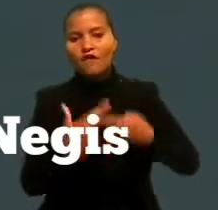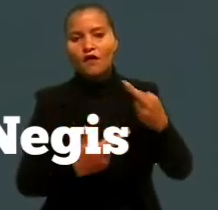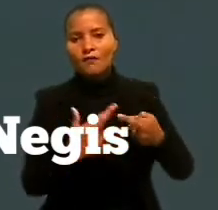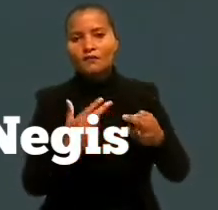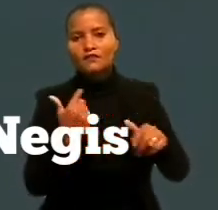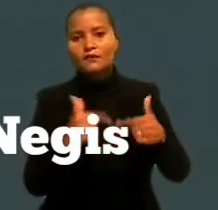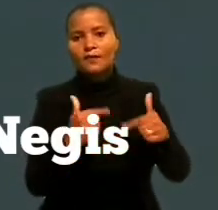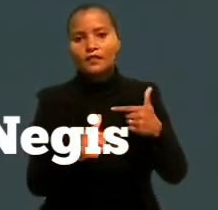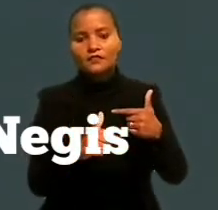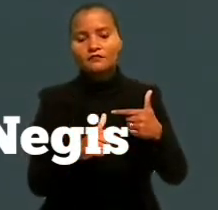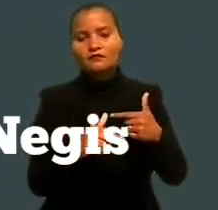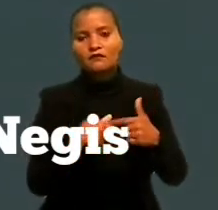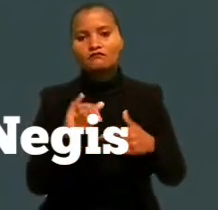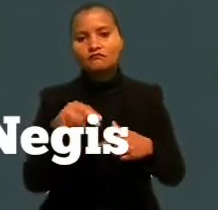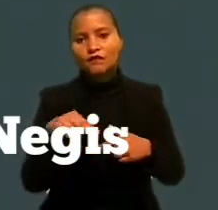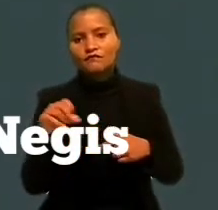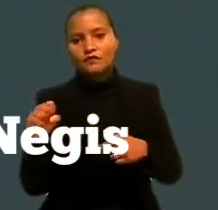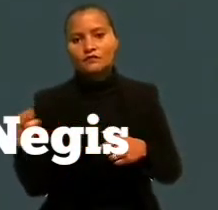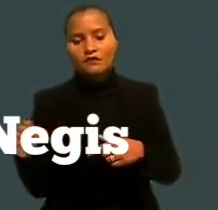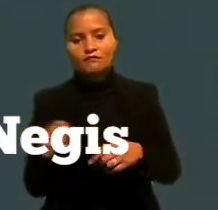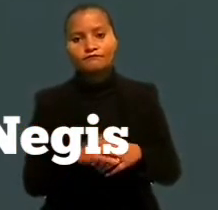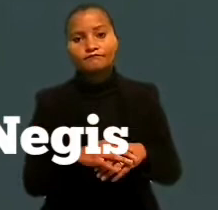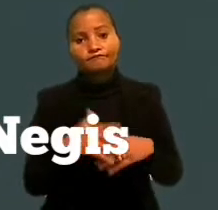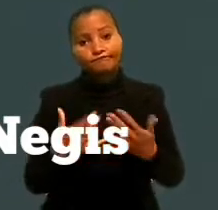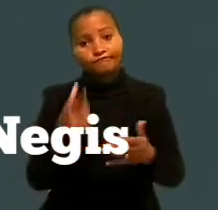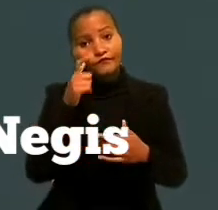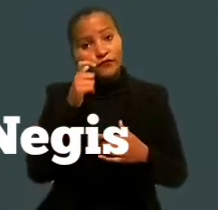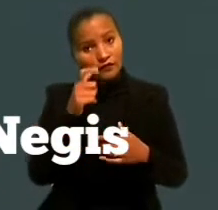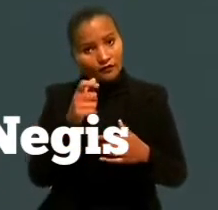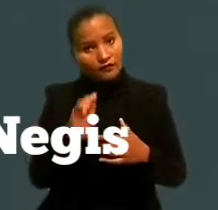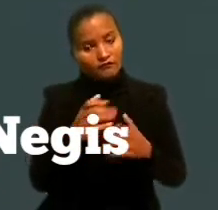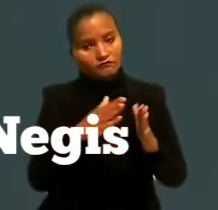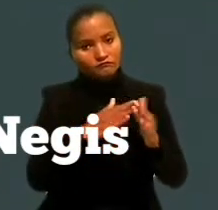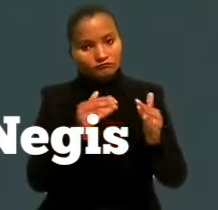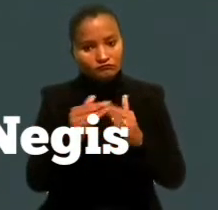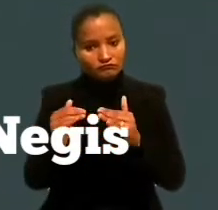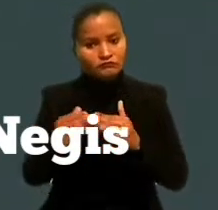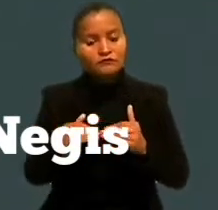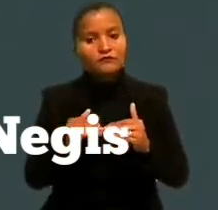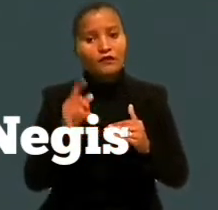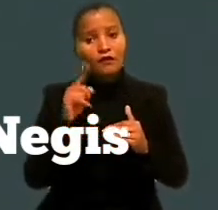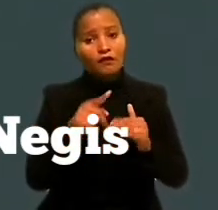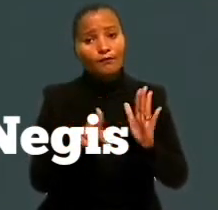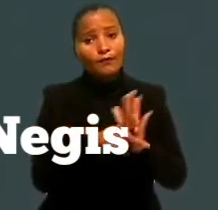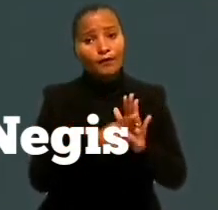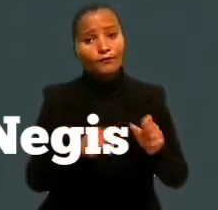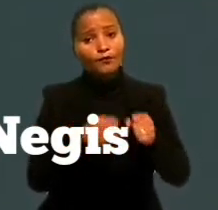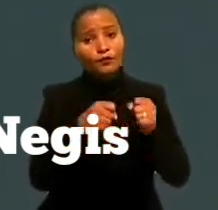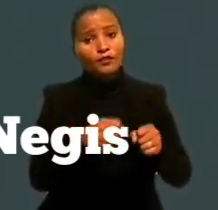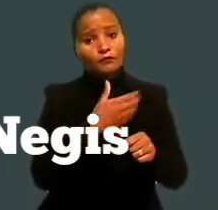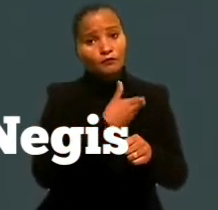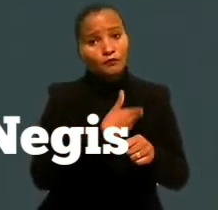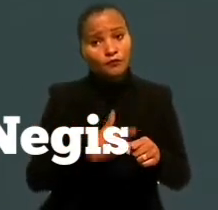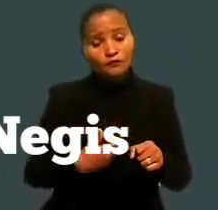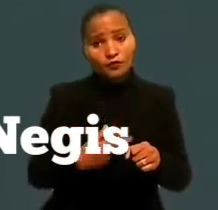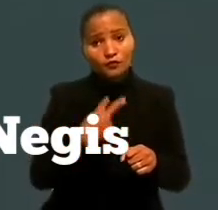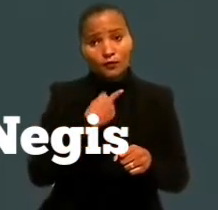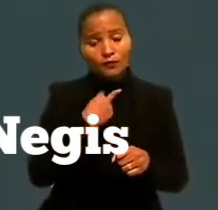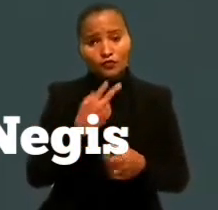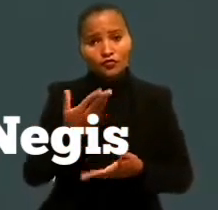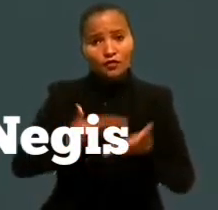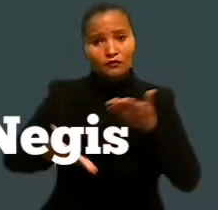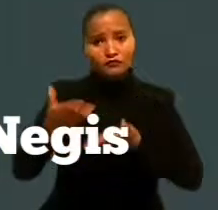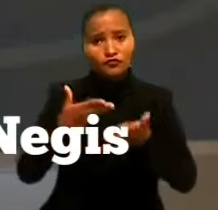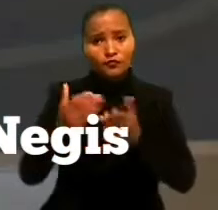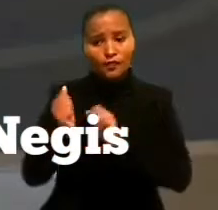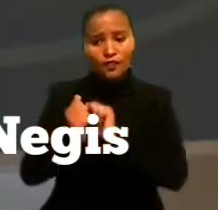trabalhista e previdenciária, uma vez que os interesses reivindicados se dirigem ao poder público e não podem ser atendidos